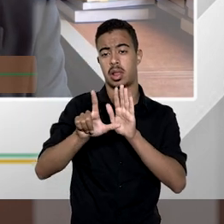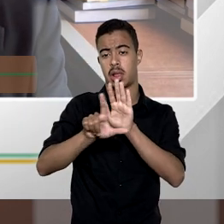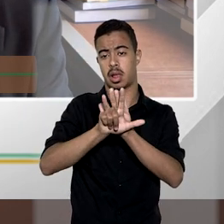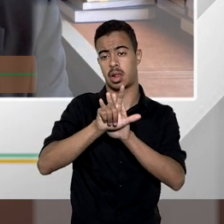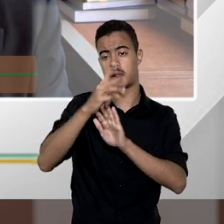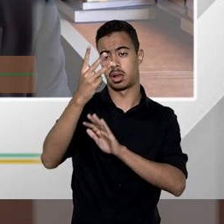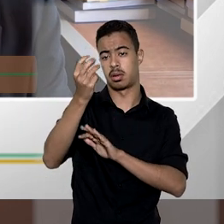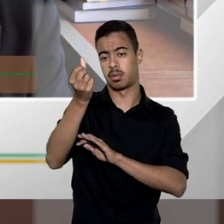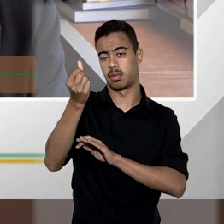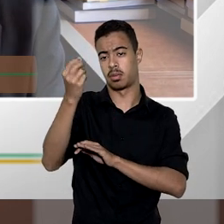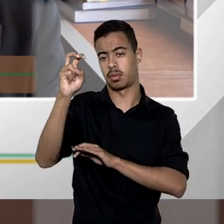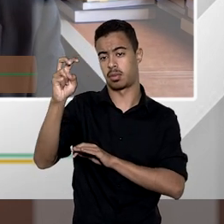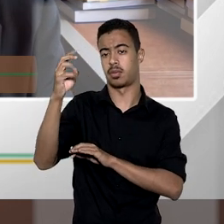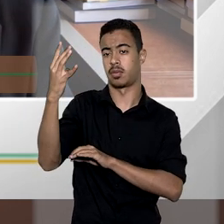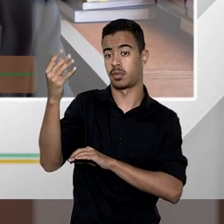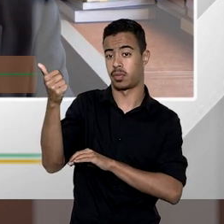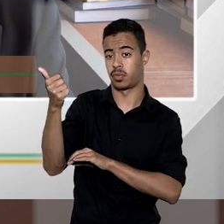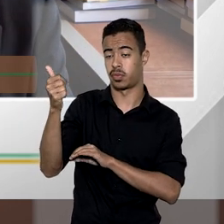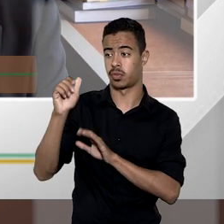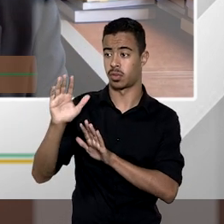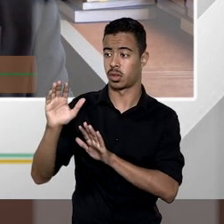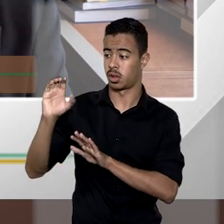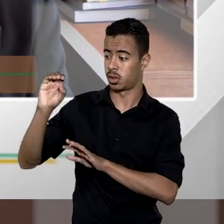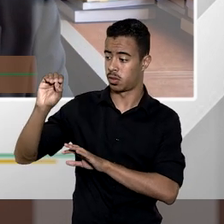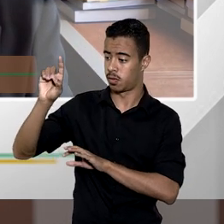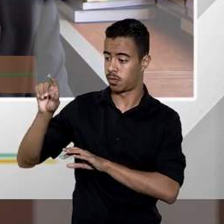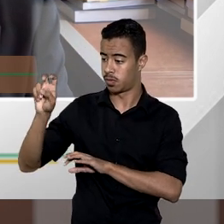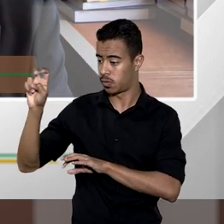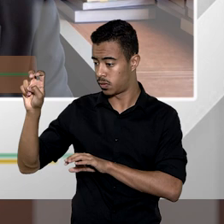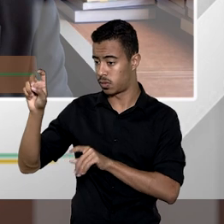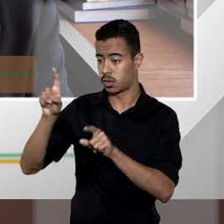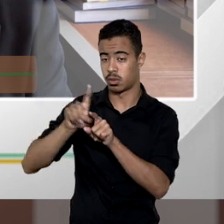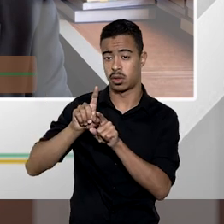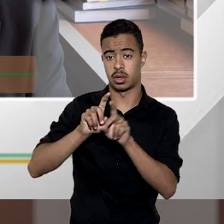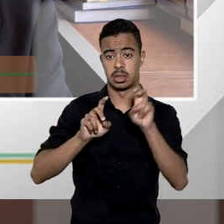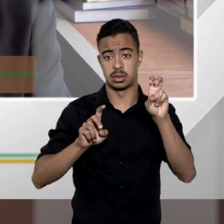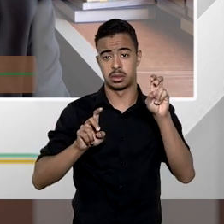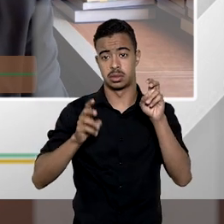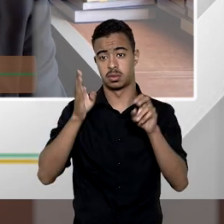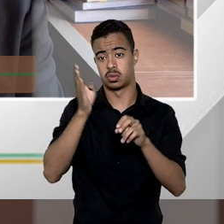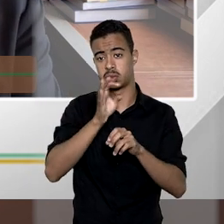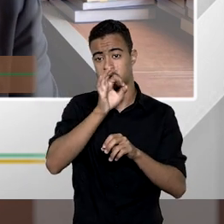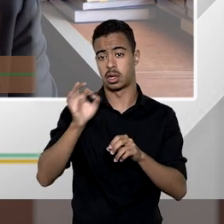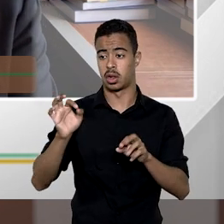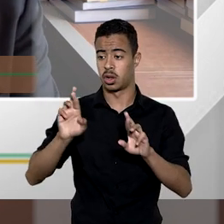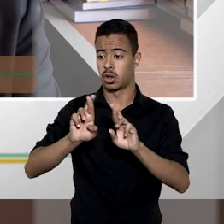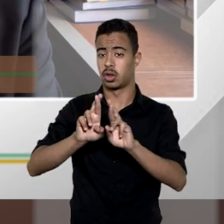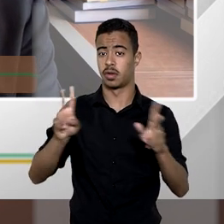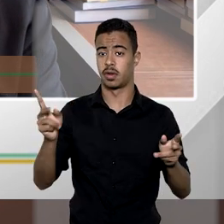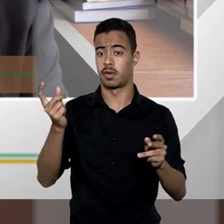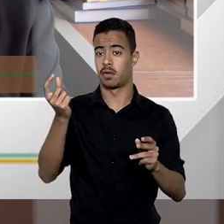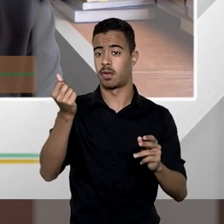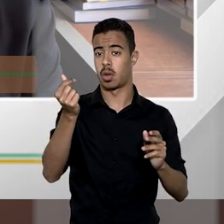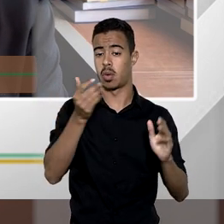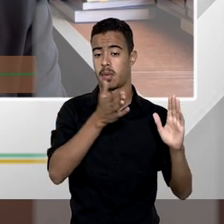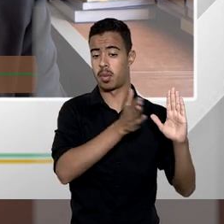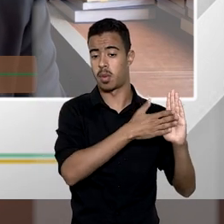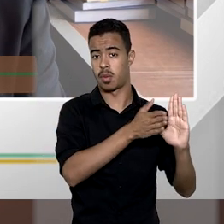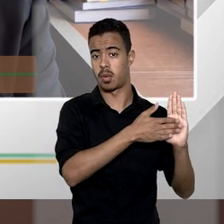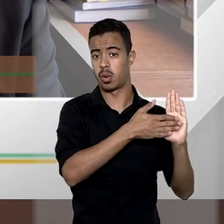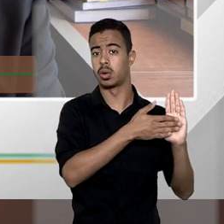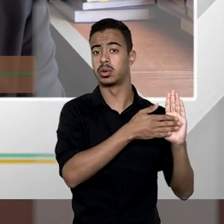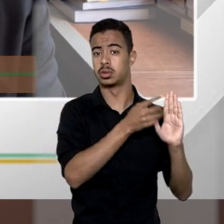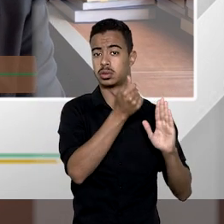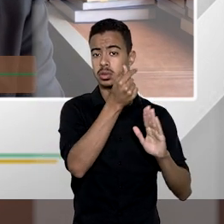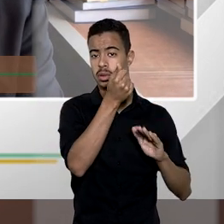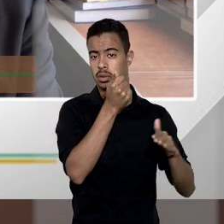ou seja entre 0,5 e 5% da diferença entre o valor proposto e